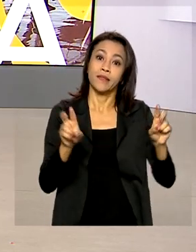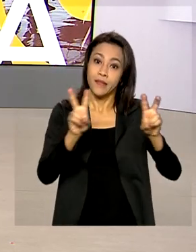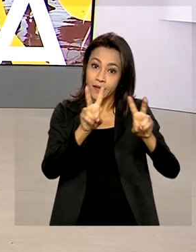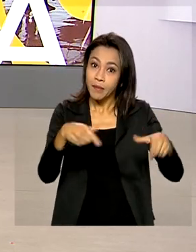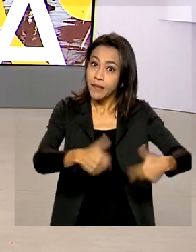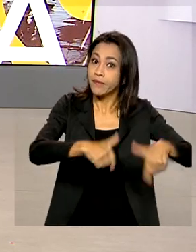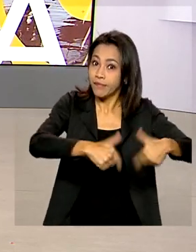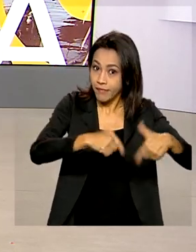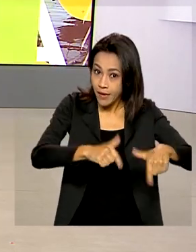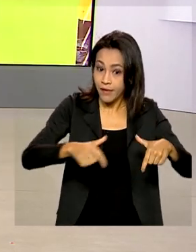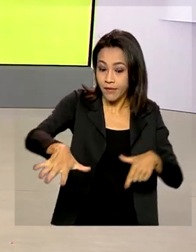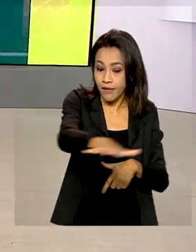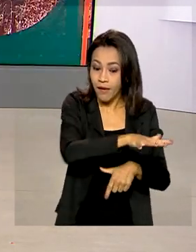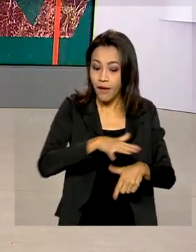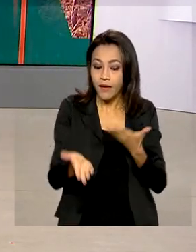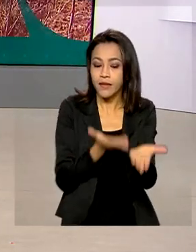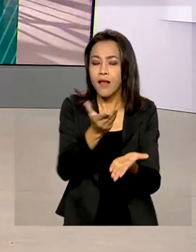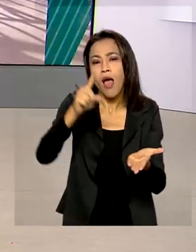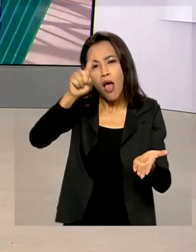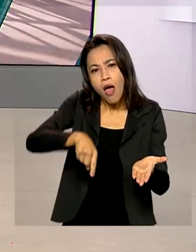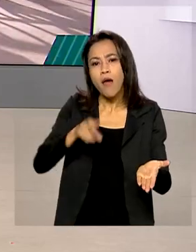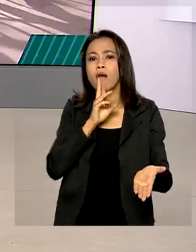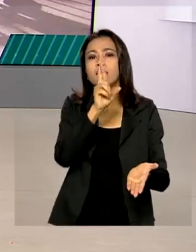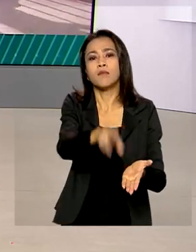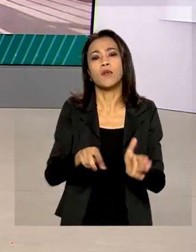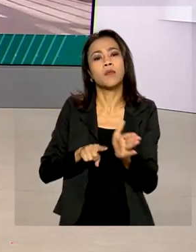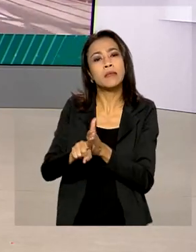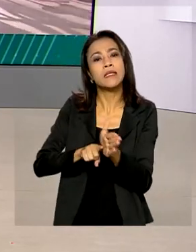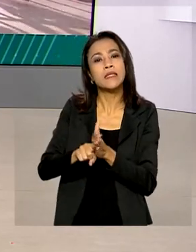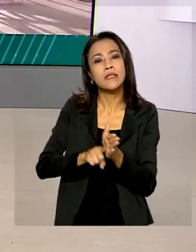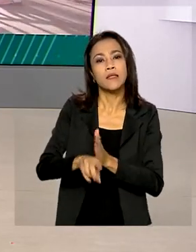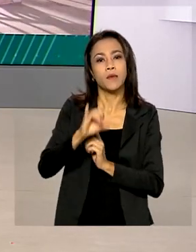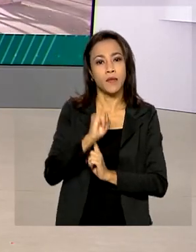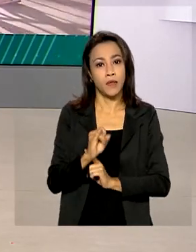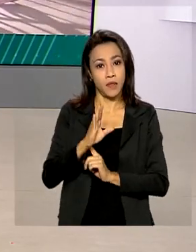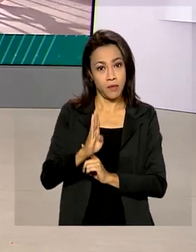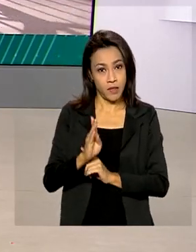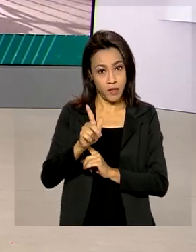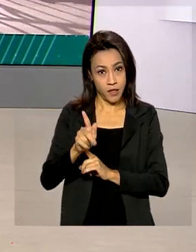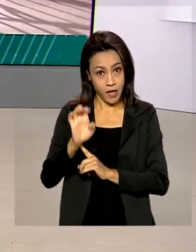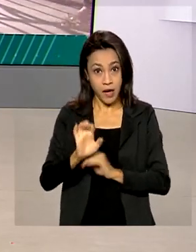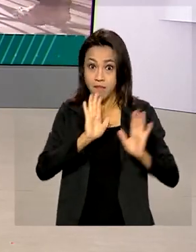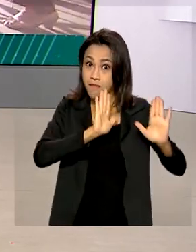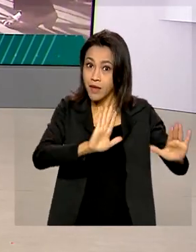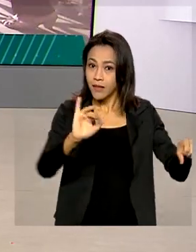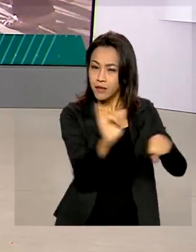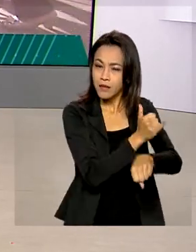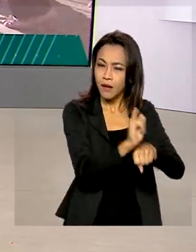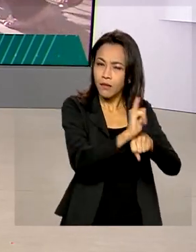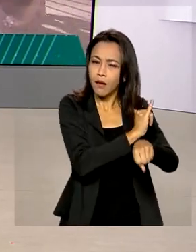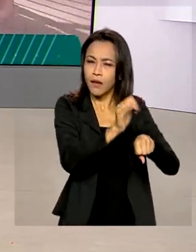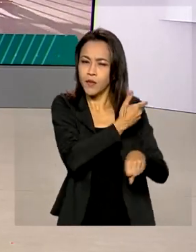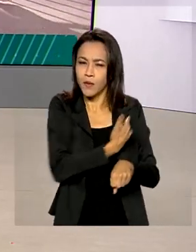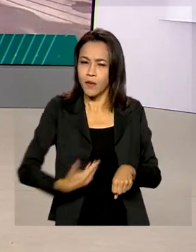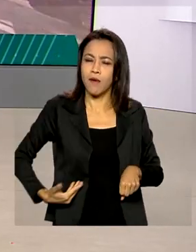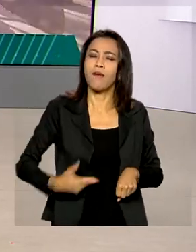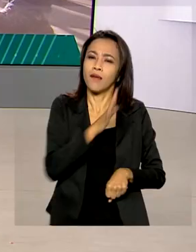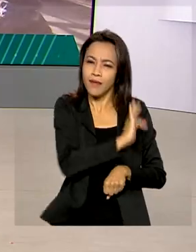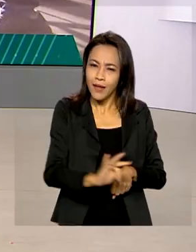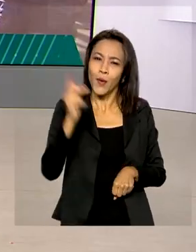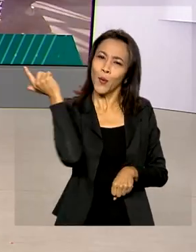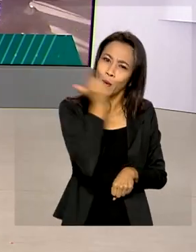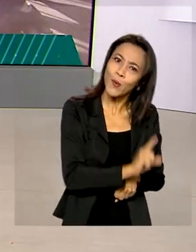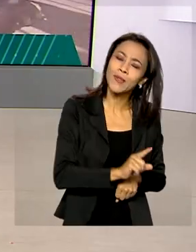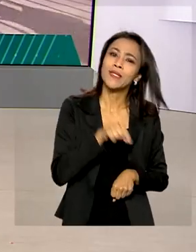É o que mostra uma pesquisa do IBGE. Mas as medidas do governo federal ajudaram a conter os efeitos da